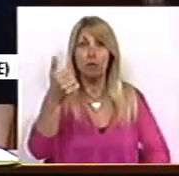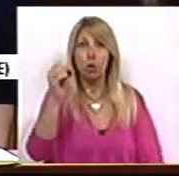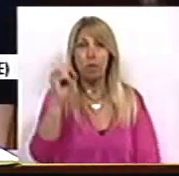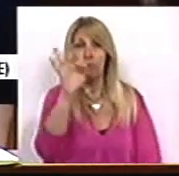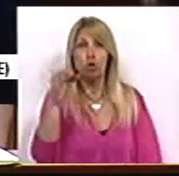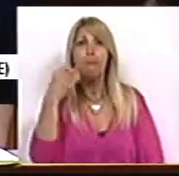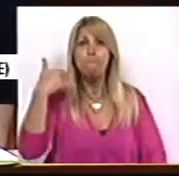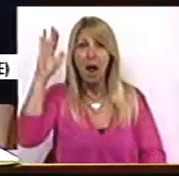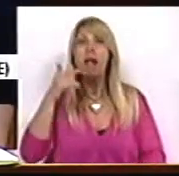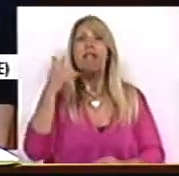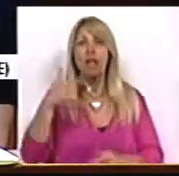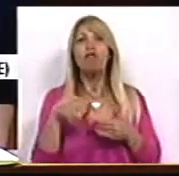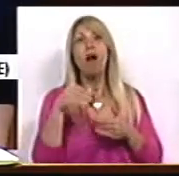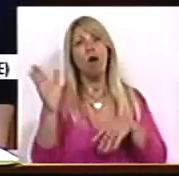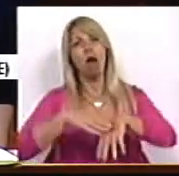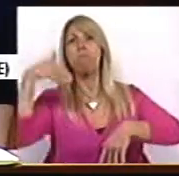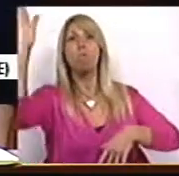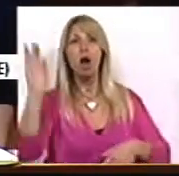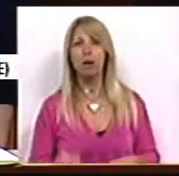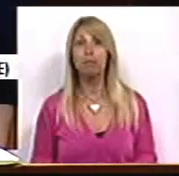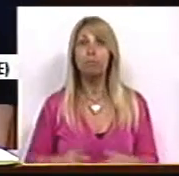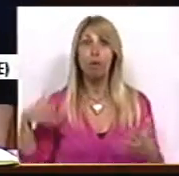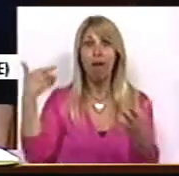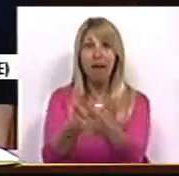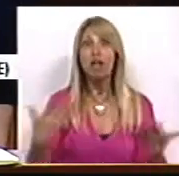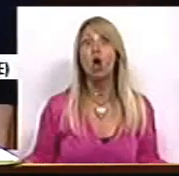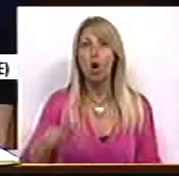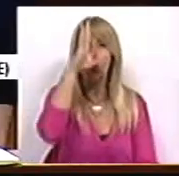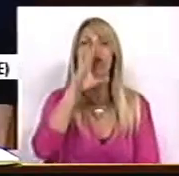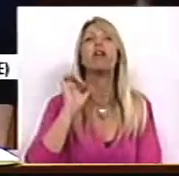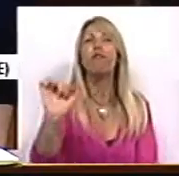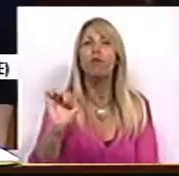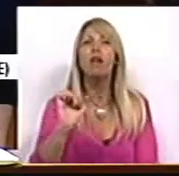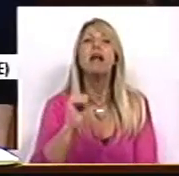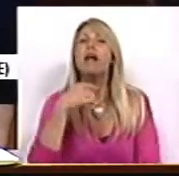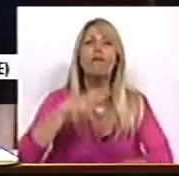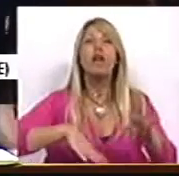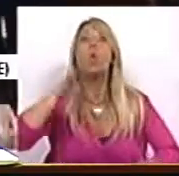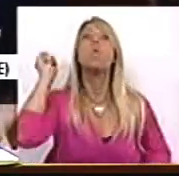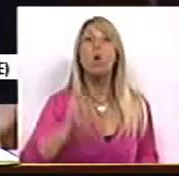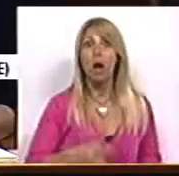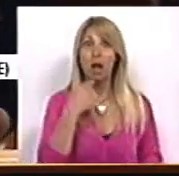única coisa que o seu Governo fez foi mandar esta metade emigrar e chamar piegas à outra que ainda não emigrou.